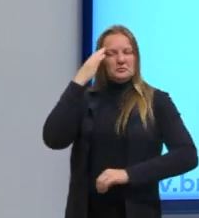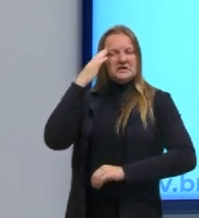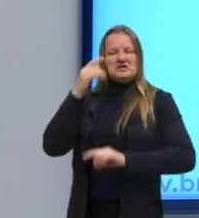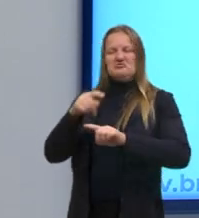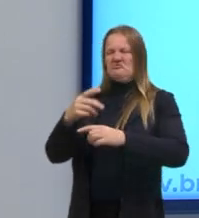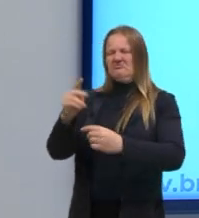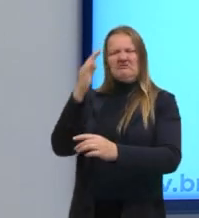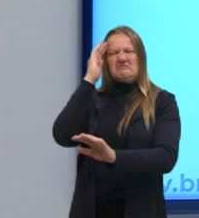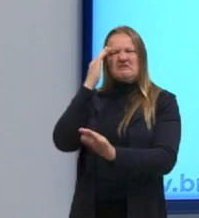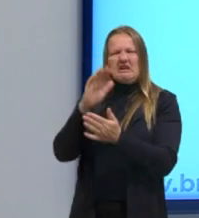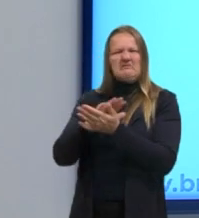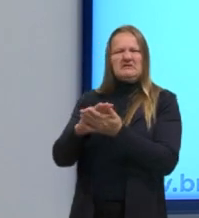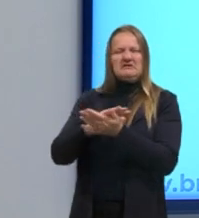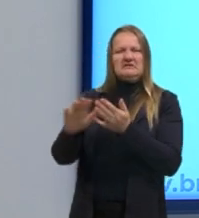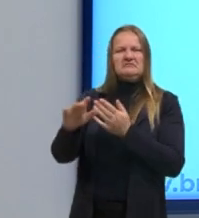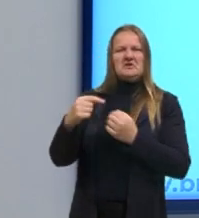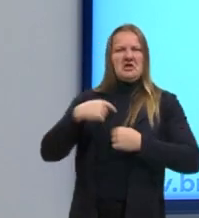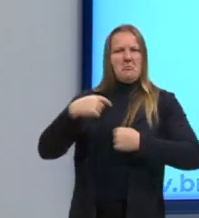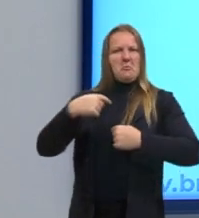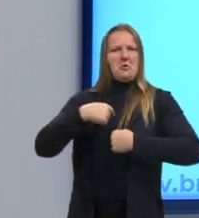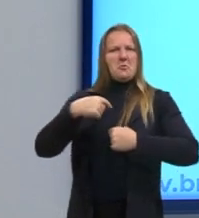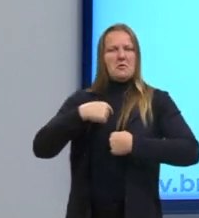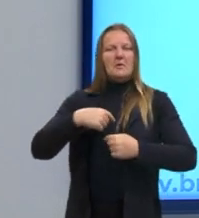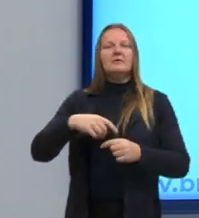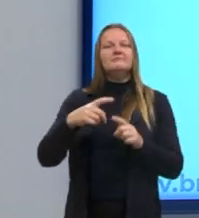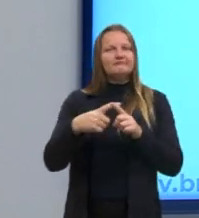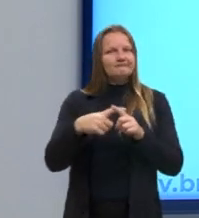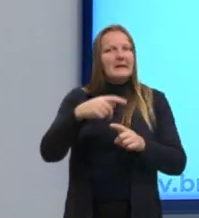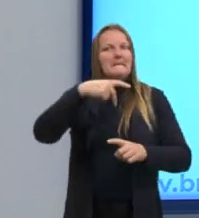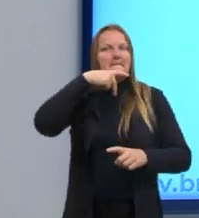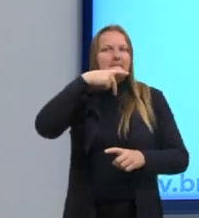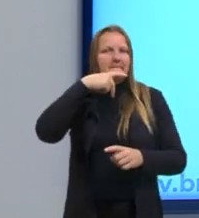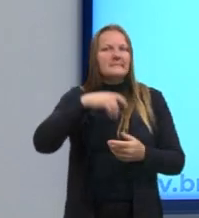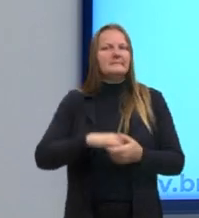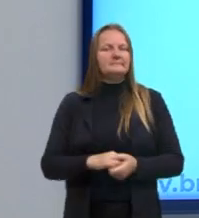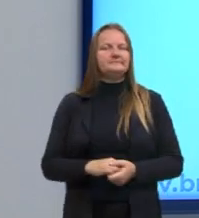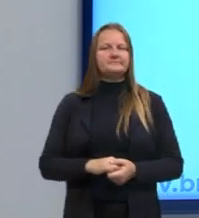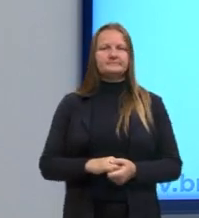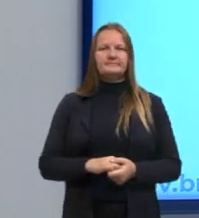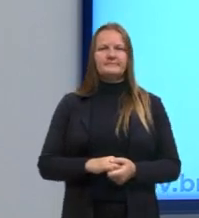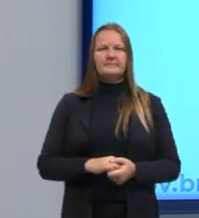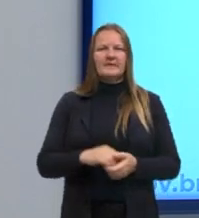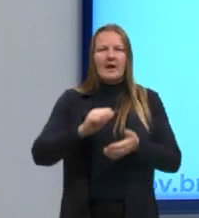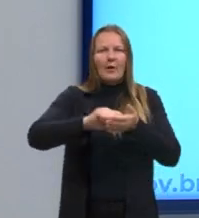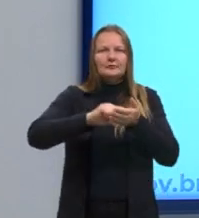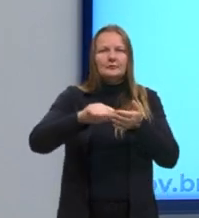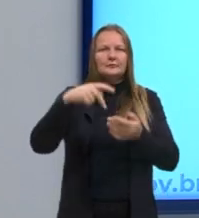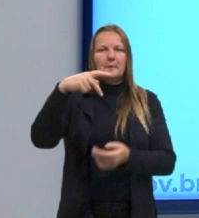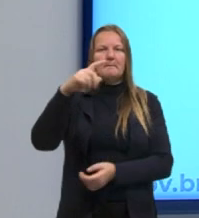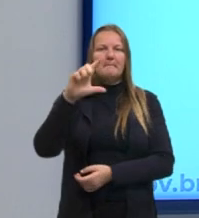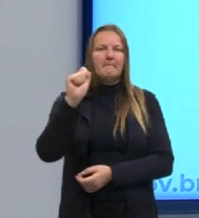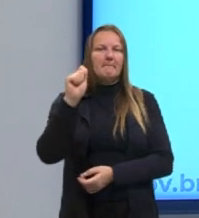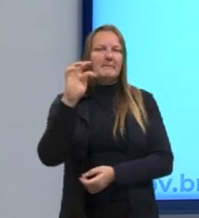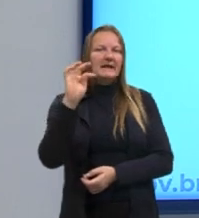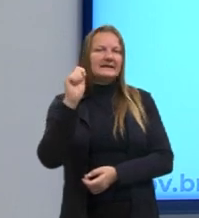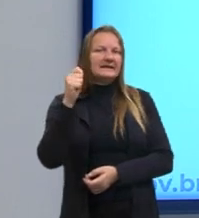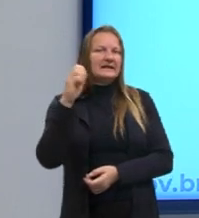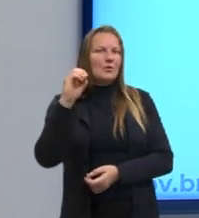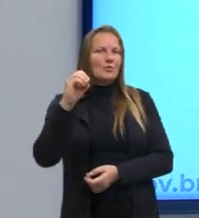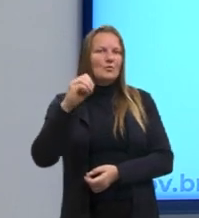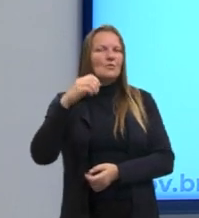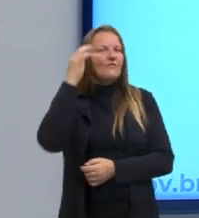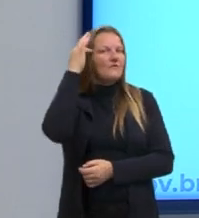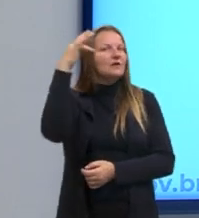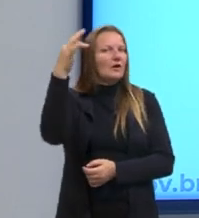Continua nesse aspecto do platonismo. E que isso, claro, essa revolução científica que o próprio Conte prega,